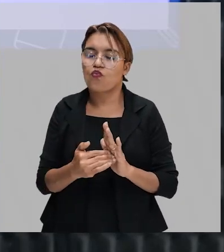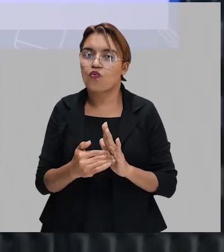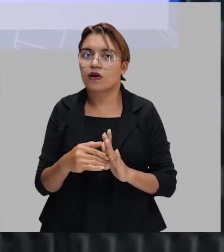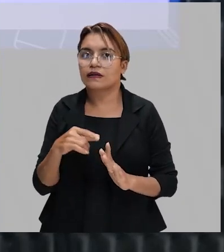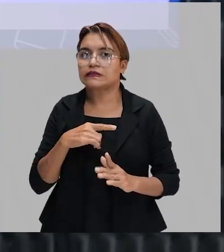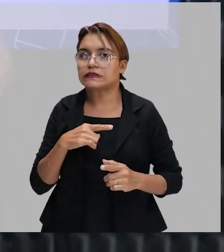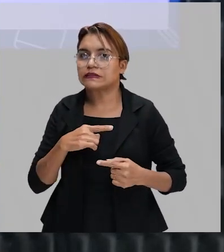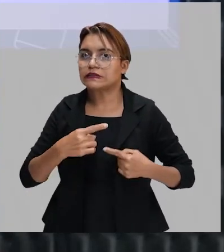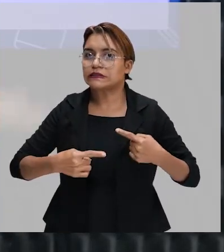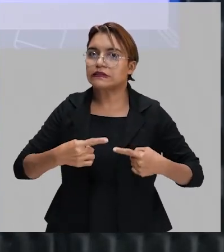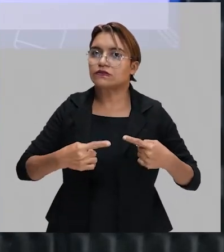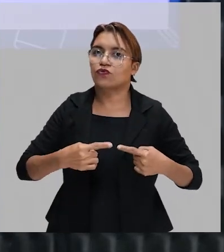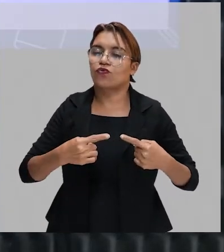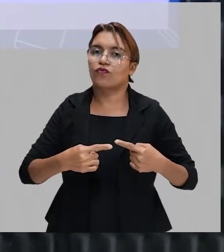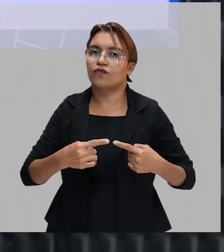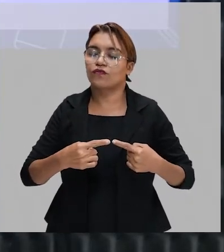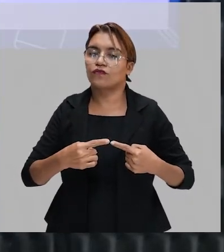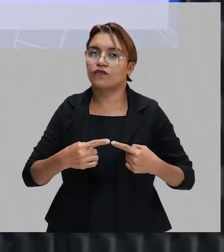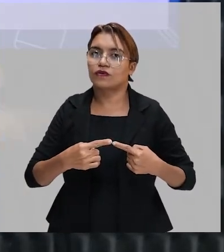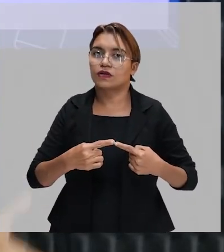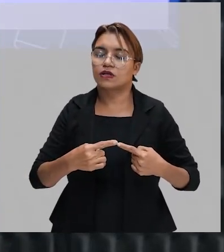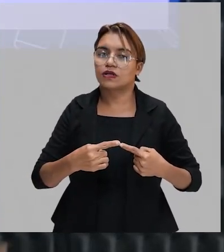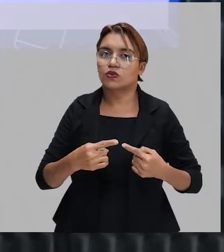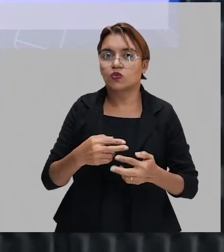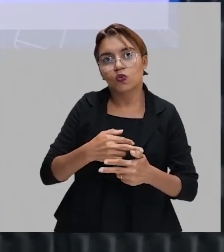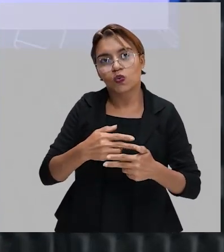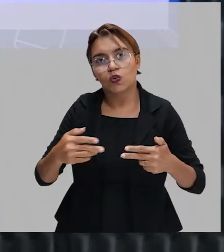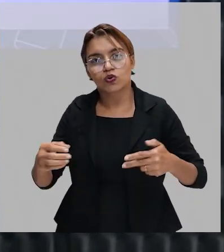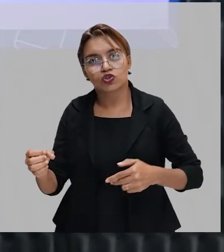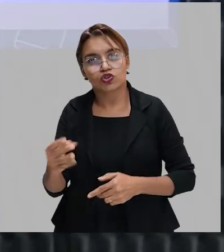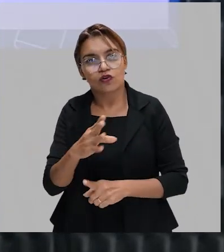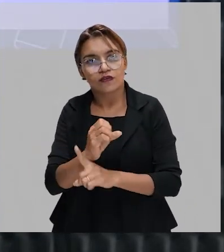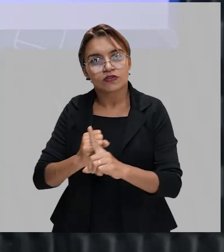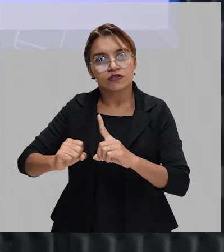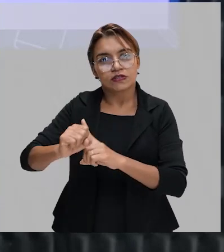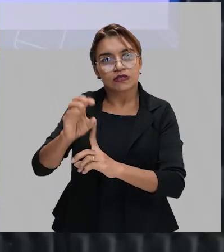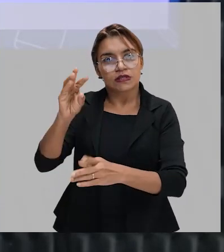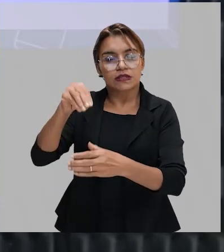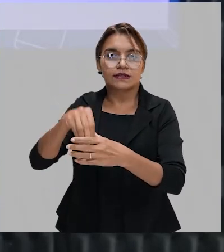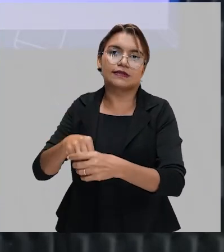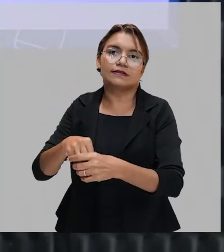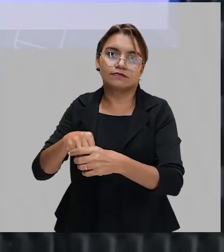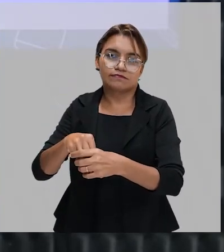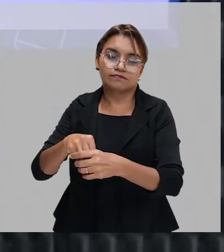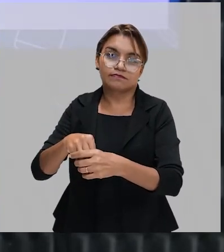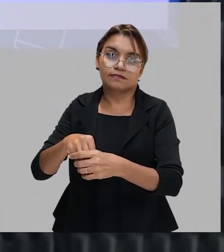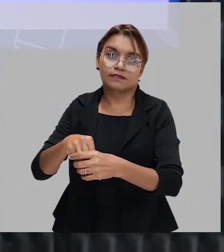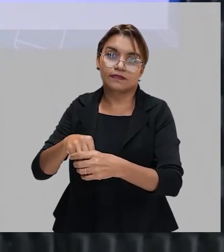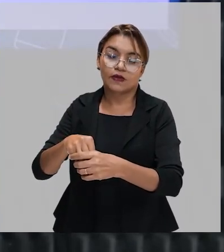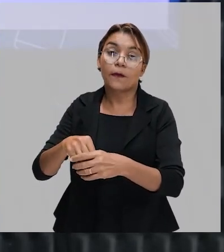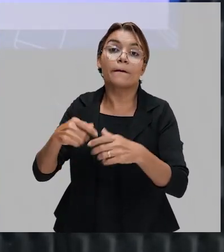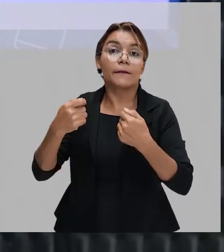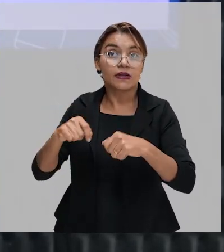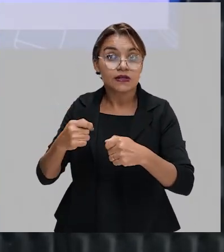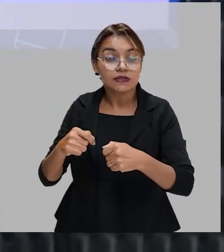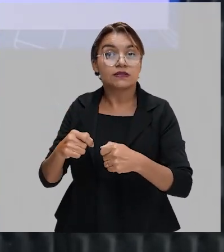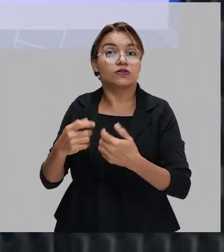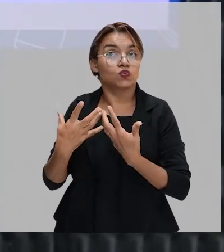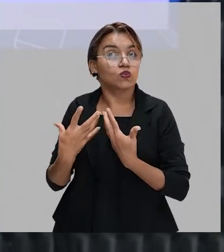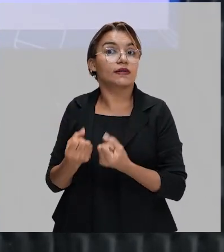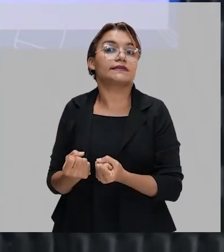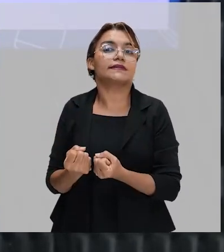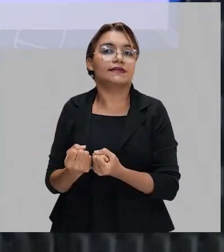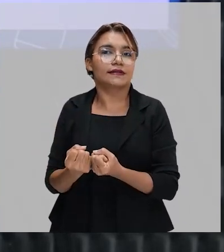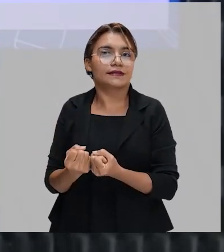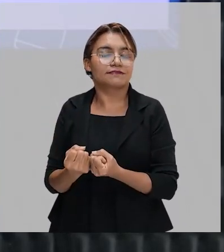ter conflito com aquilo que é novo, que faz parte da sociedade e que eu tenho que simplesmente aceitar.